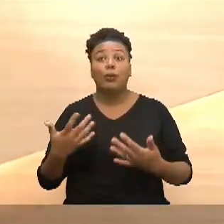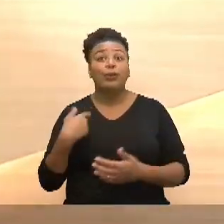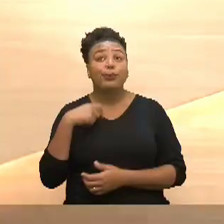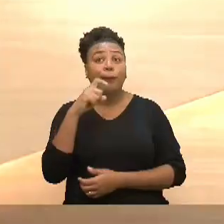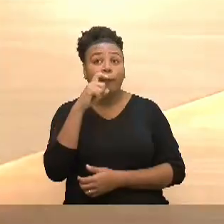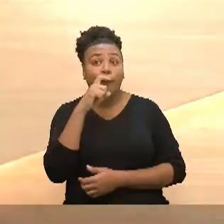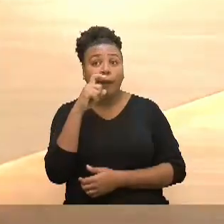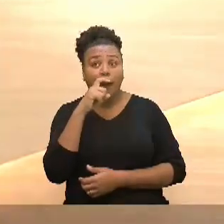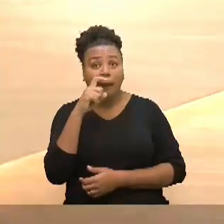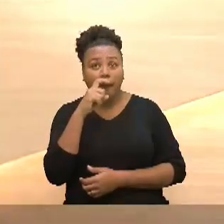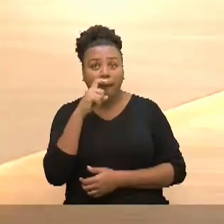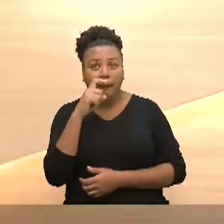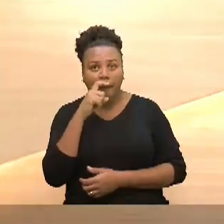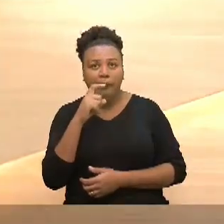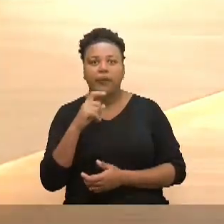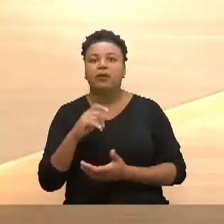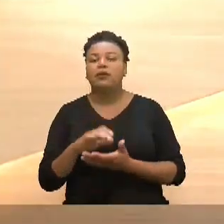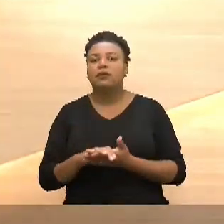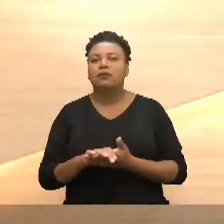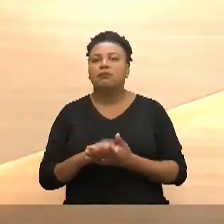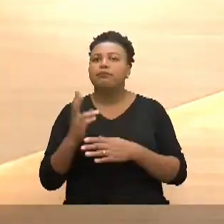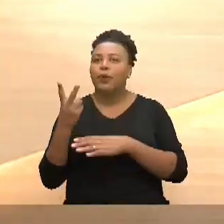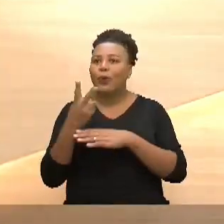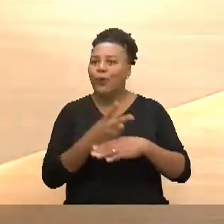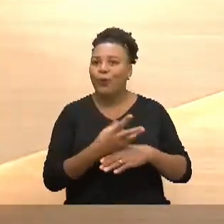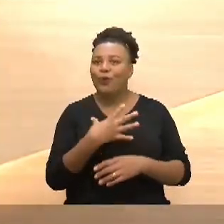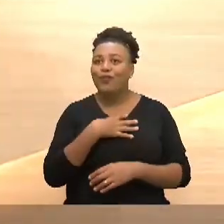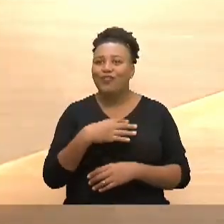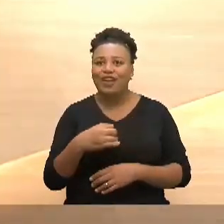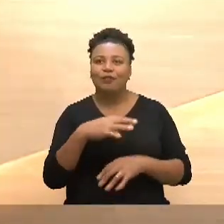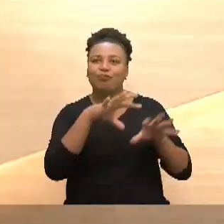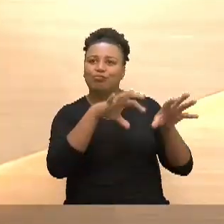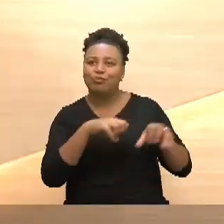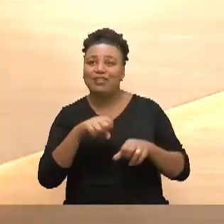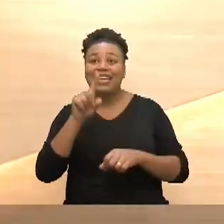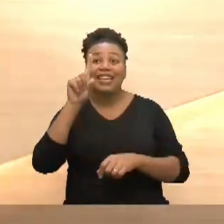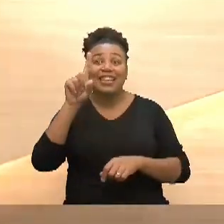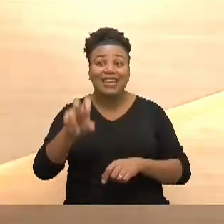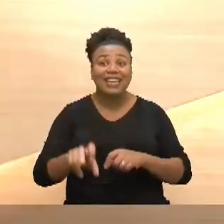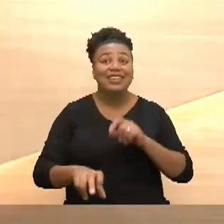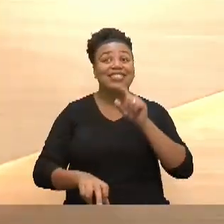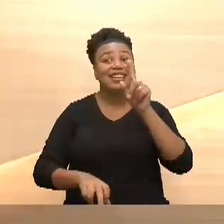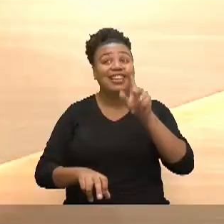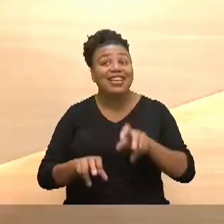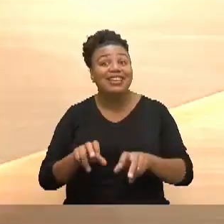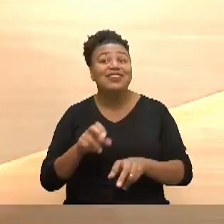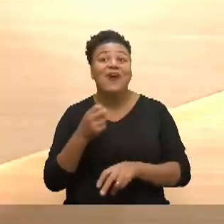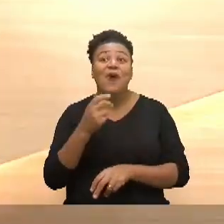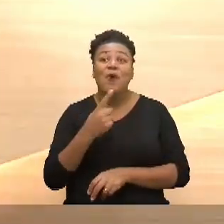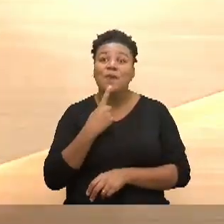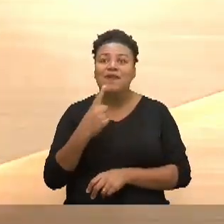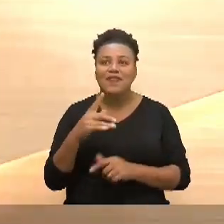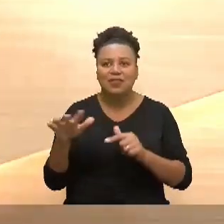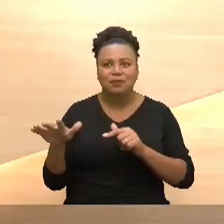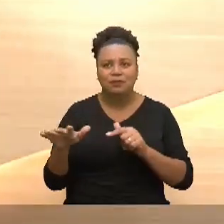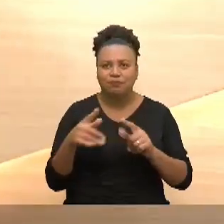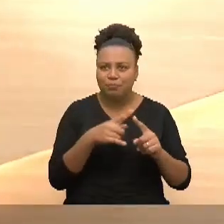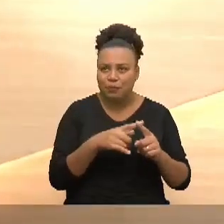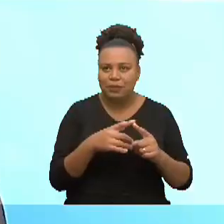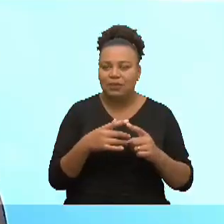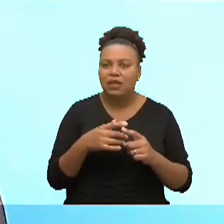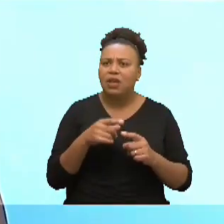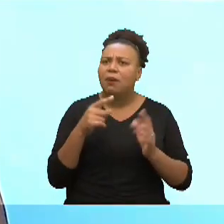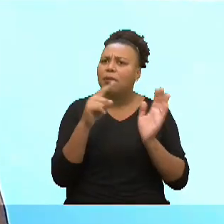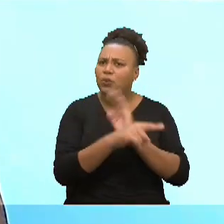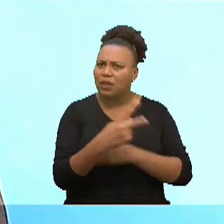os genitores eles buscam os filhos a cada 15 dias ou uma vez no mês os teus me desculpe te interromper